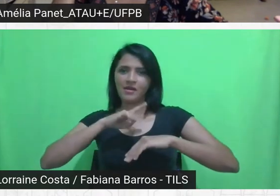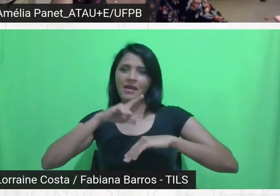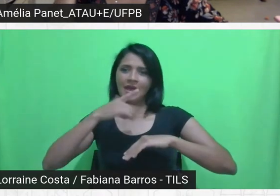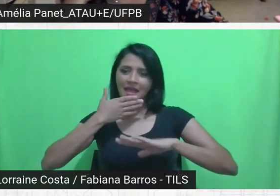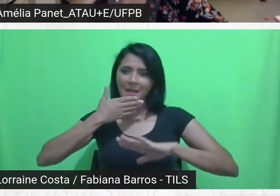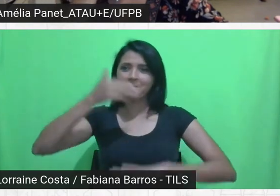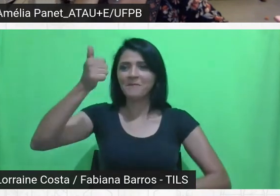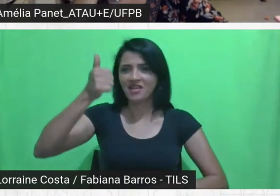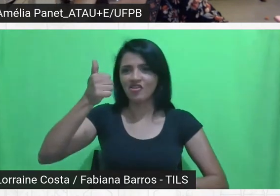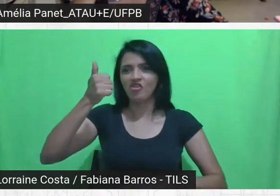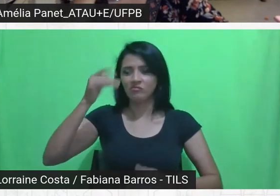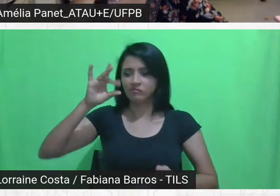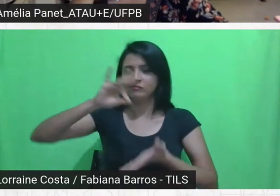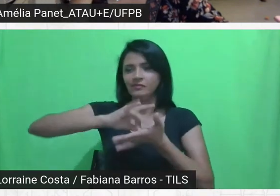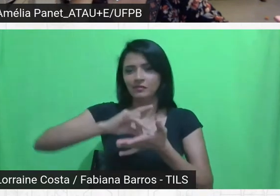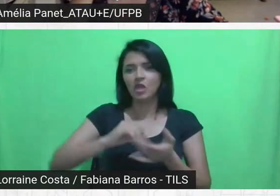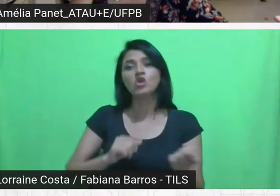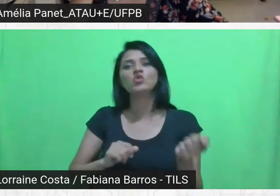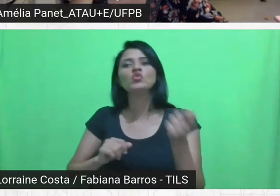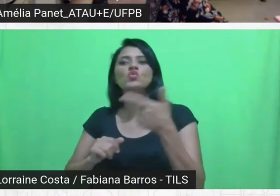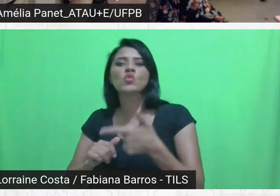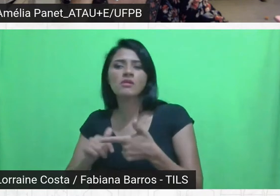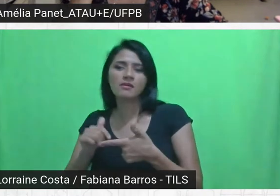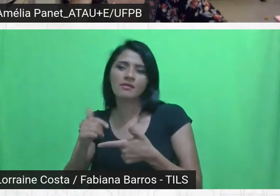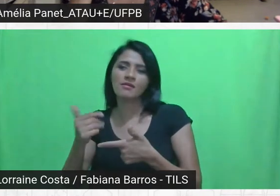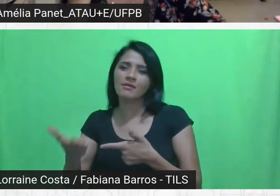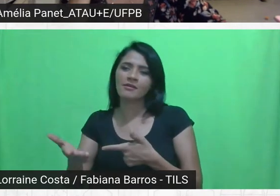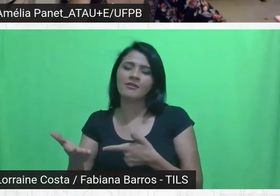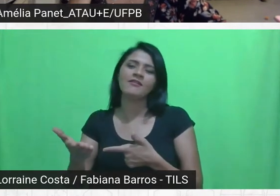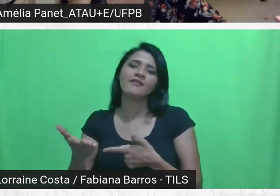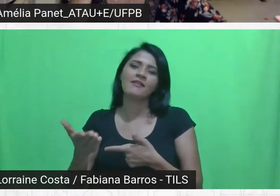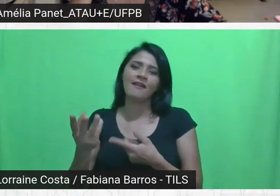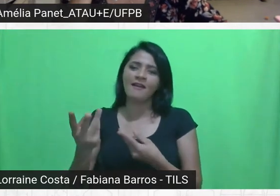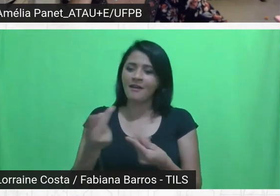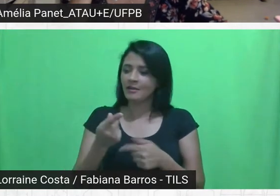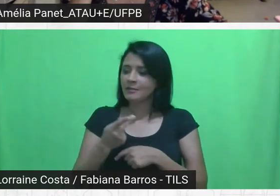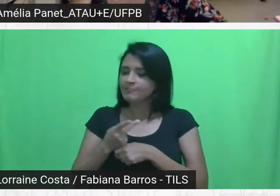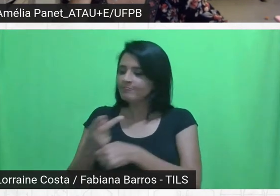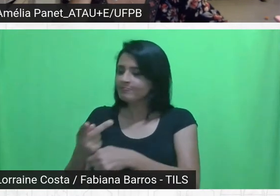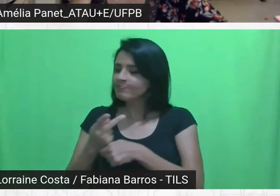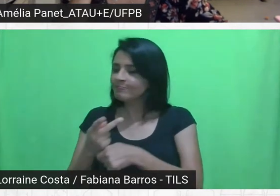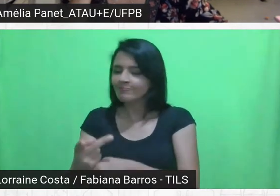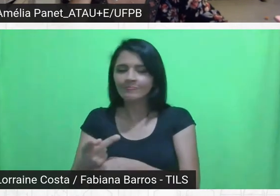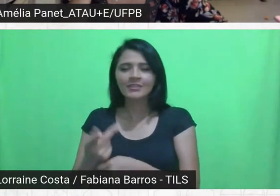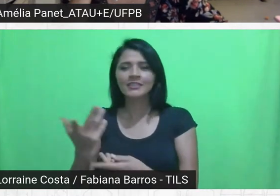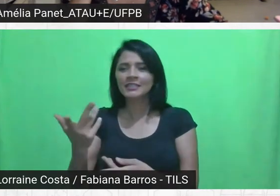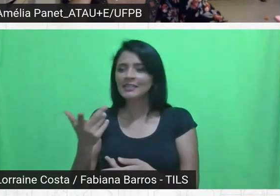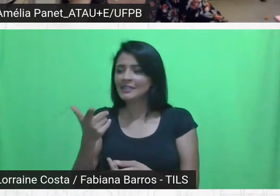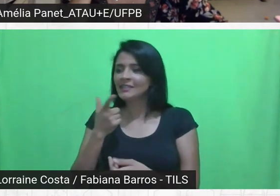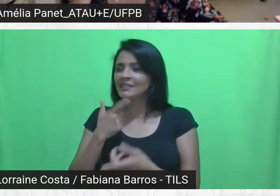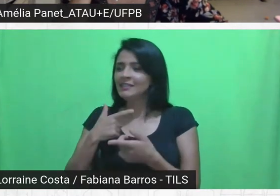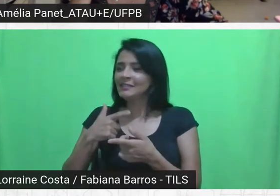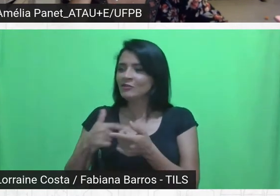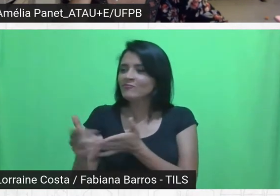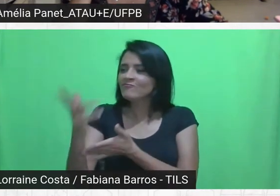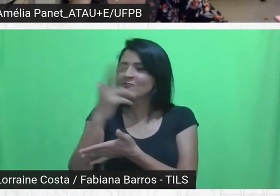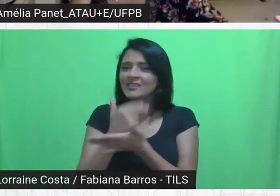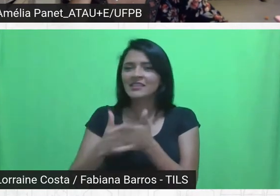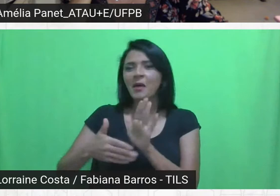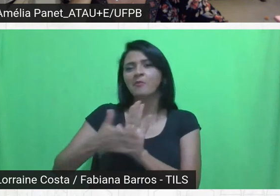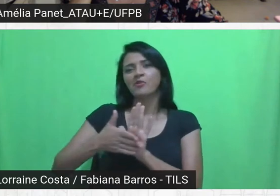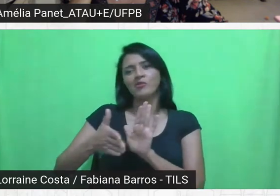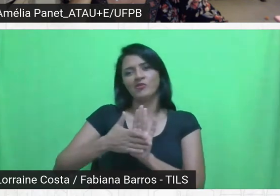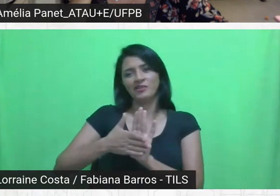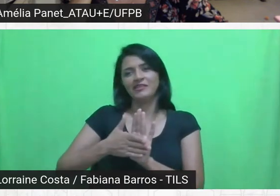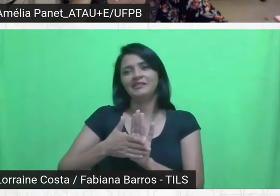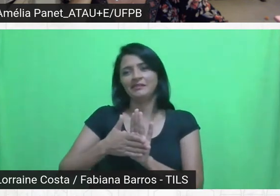do que a busca do bom desenho da proposta. Então, isso já